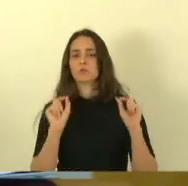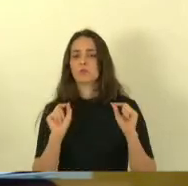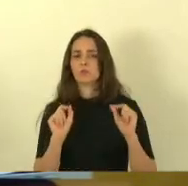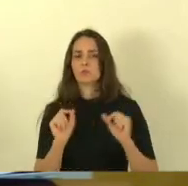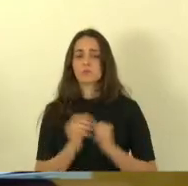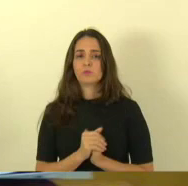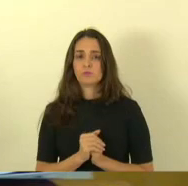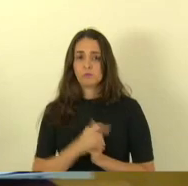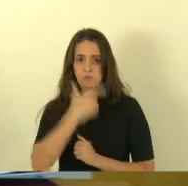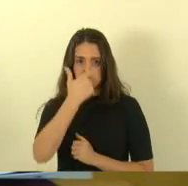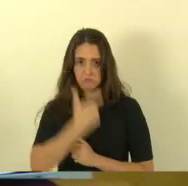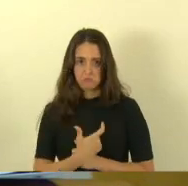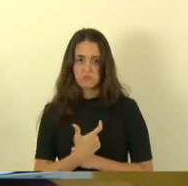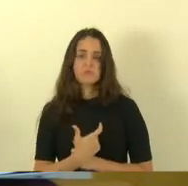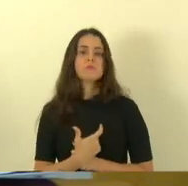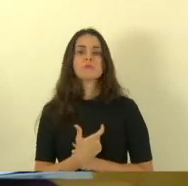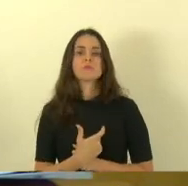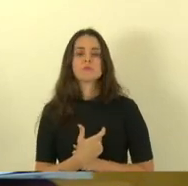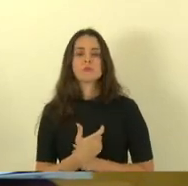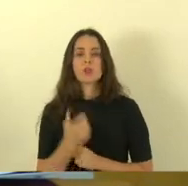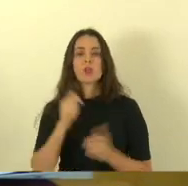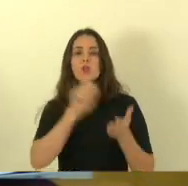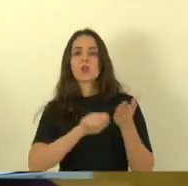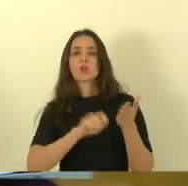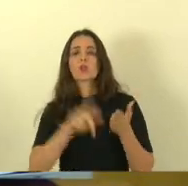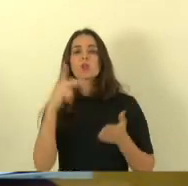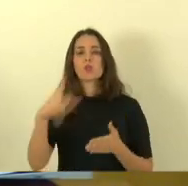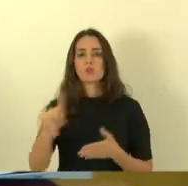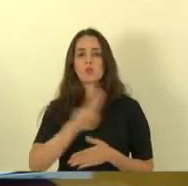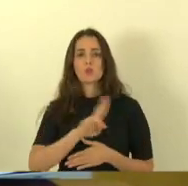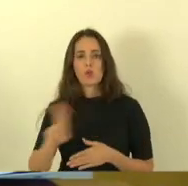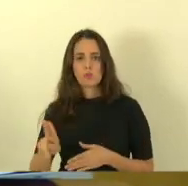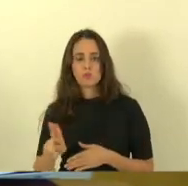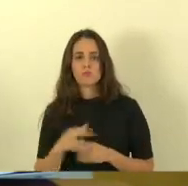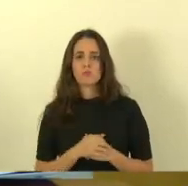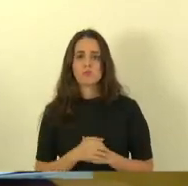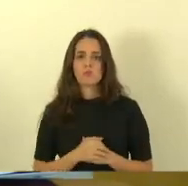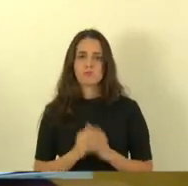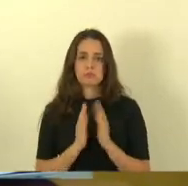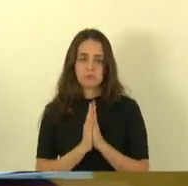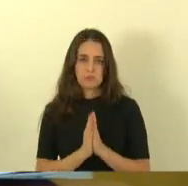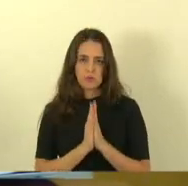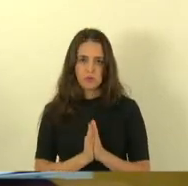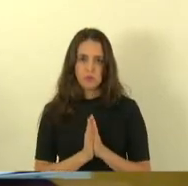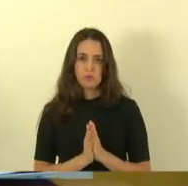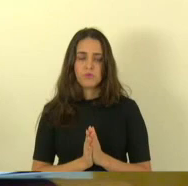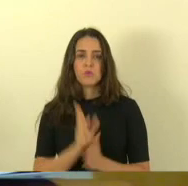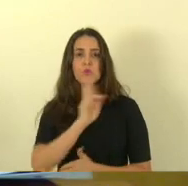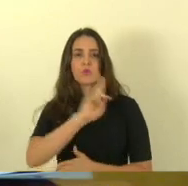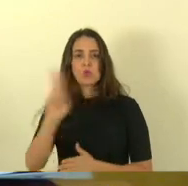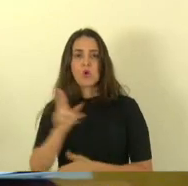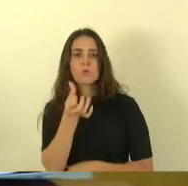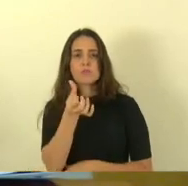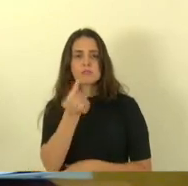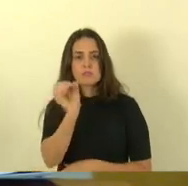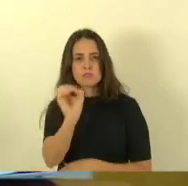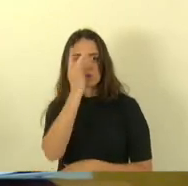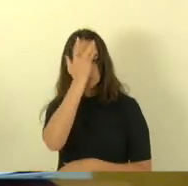seguinte que eu quero o nome de vocês todos me faz favor pega o nome do 60